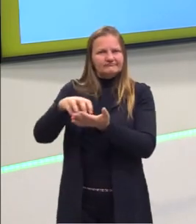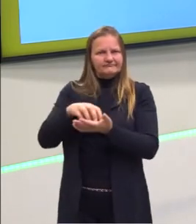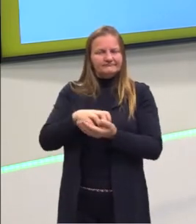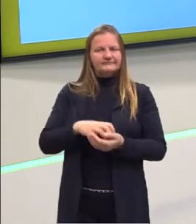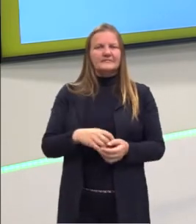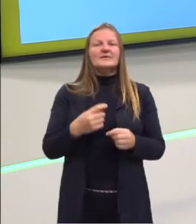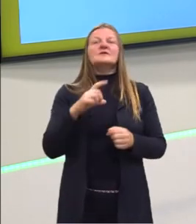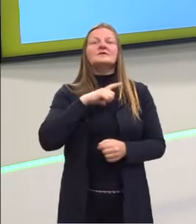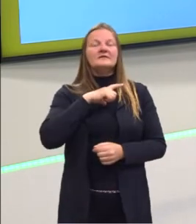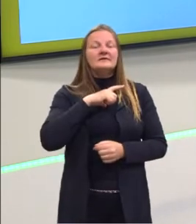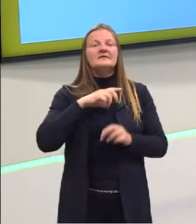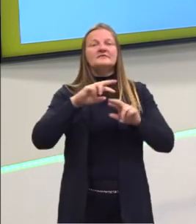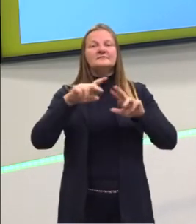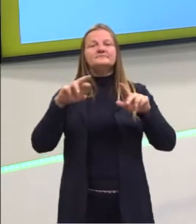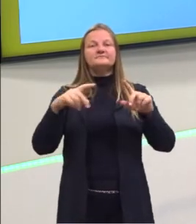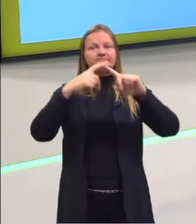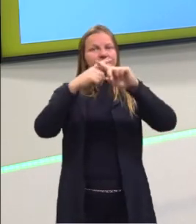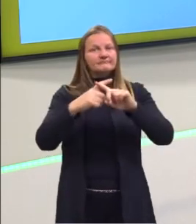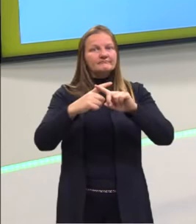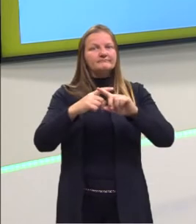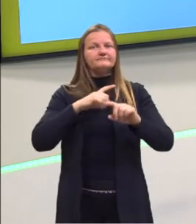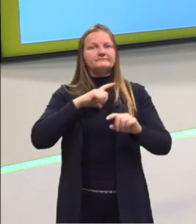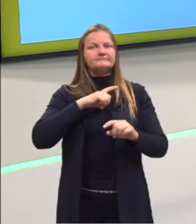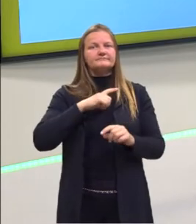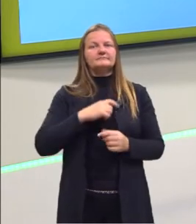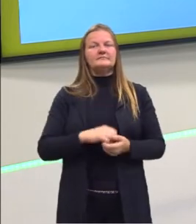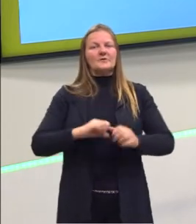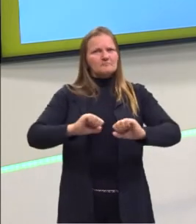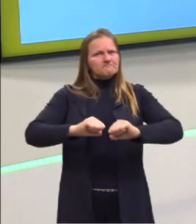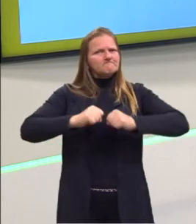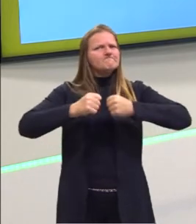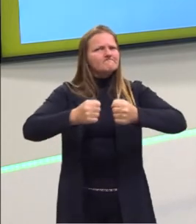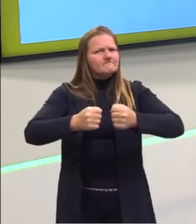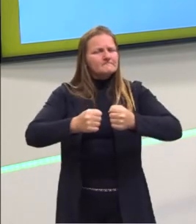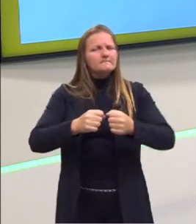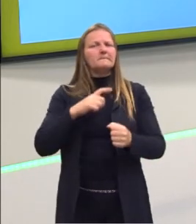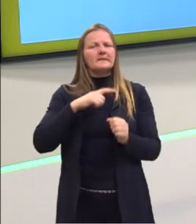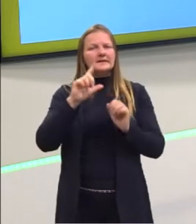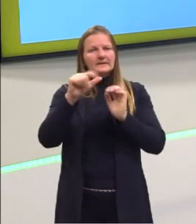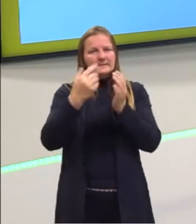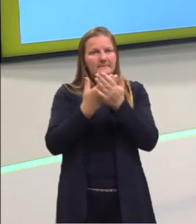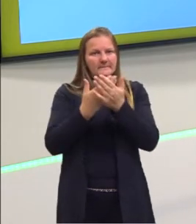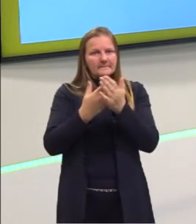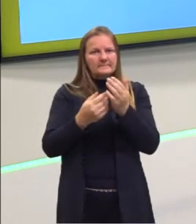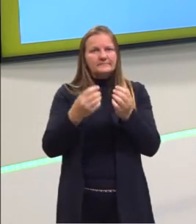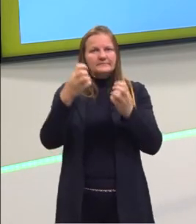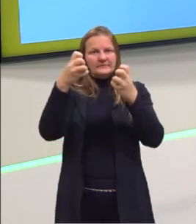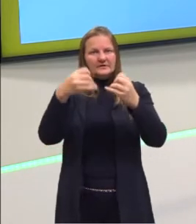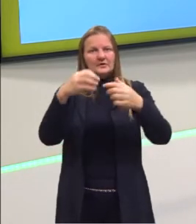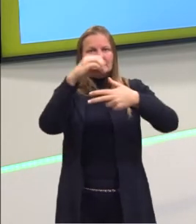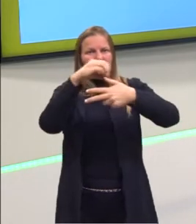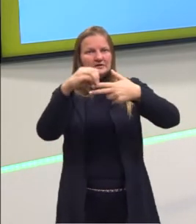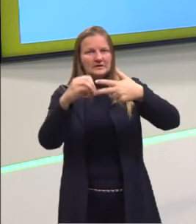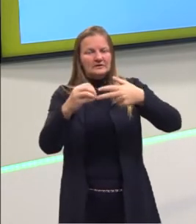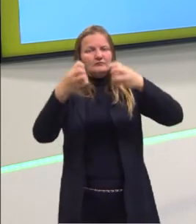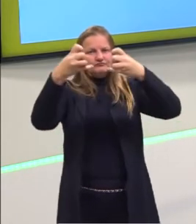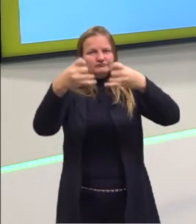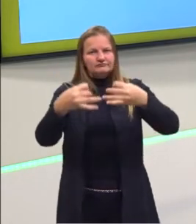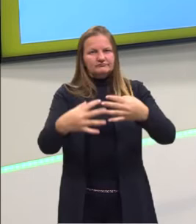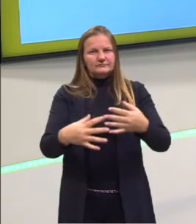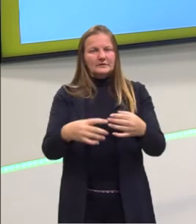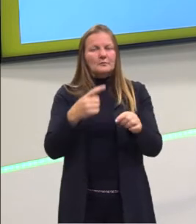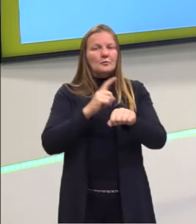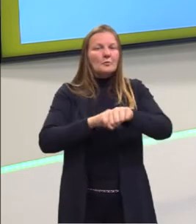aqui que houve luta, houve resistência, e a gente vai ver isso na nossa questão depois do Enem. Eu escolhi